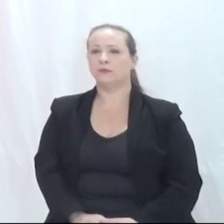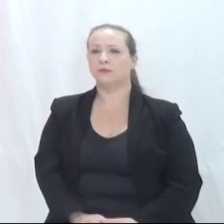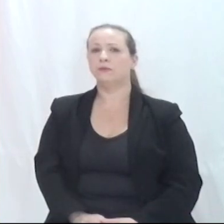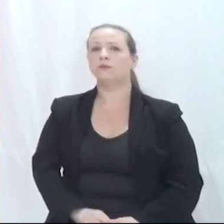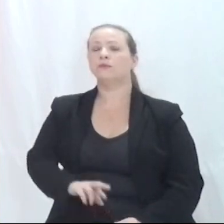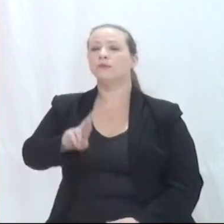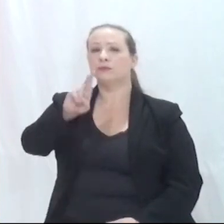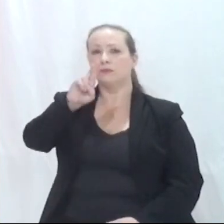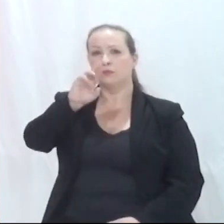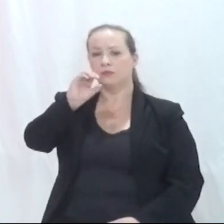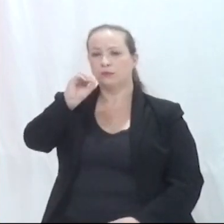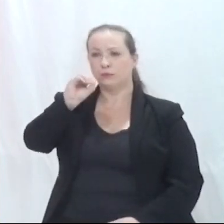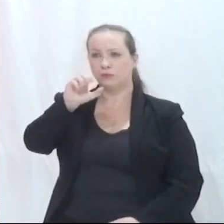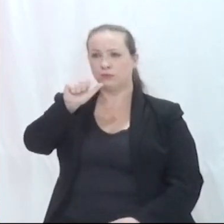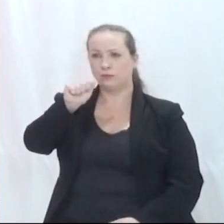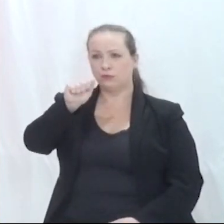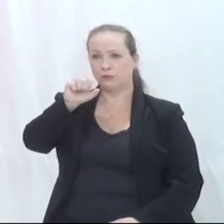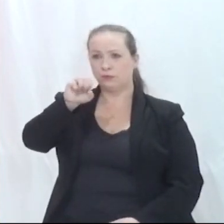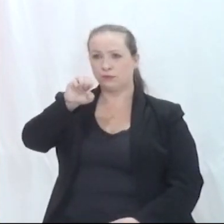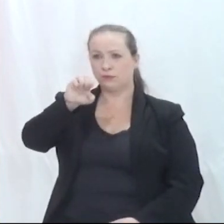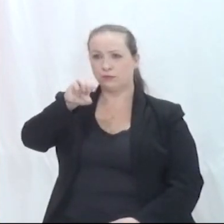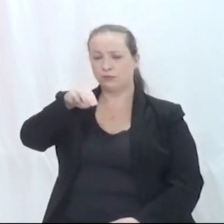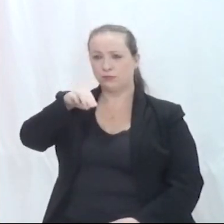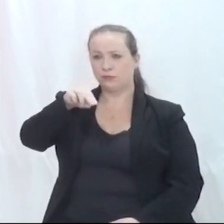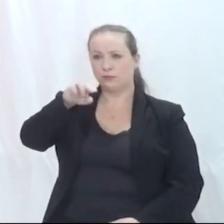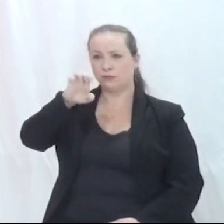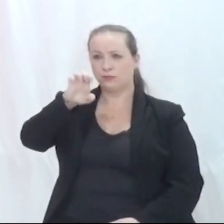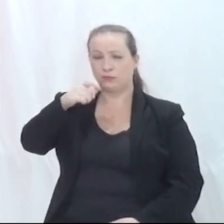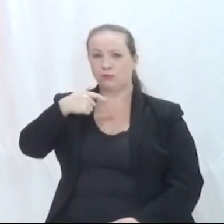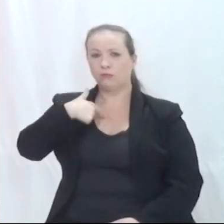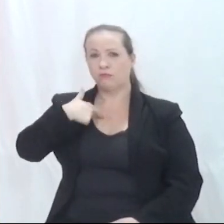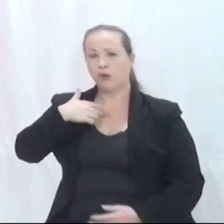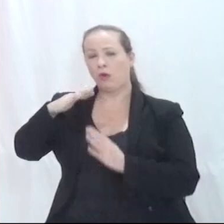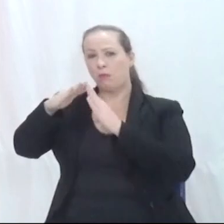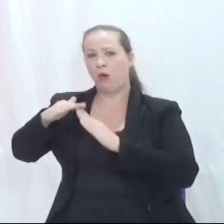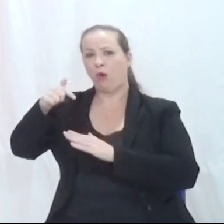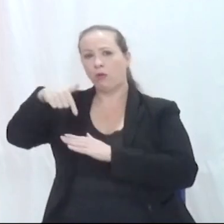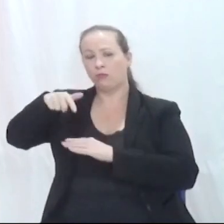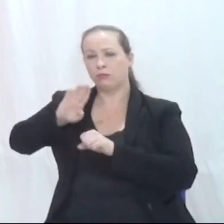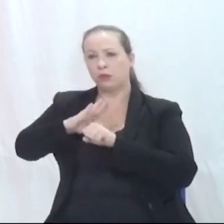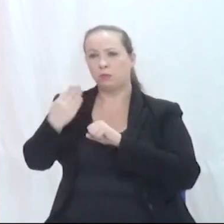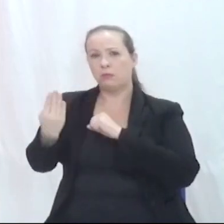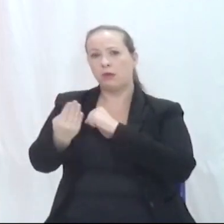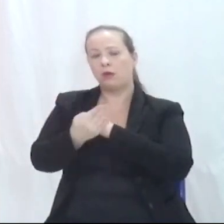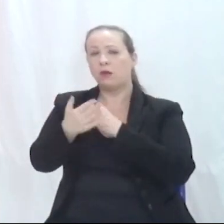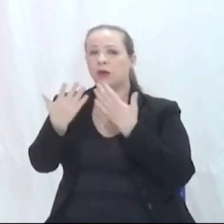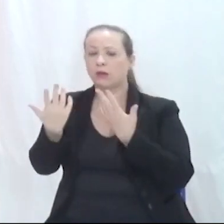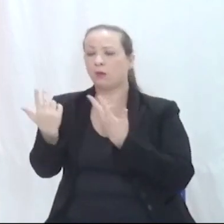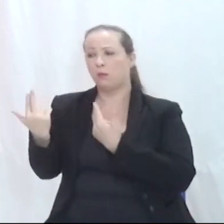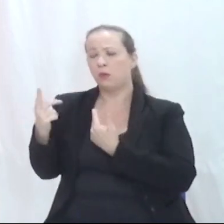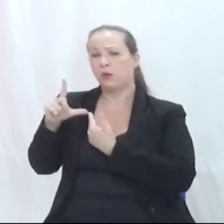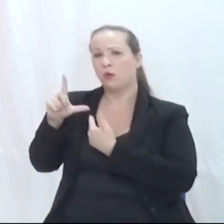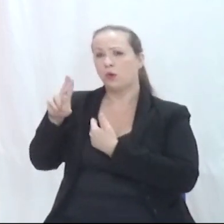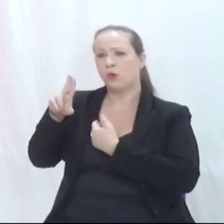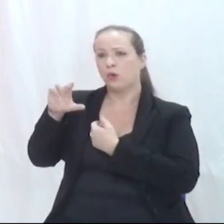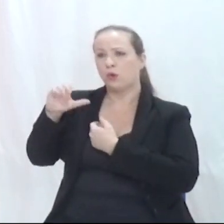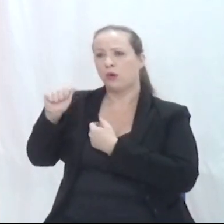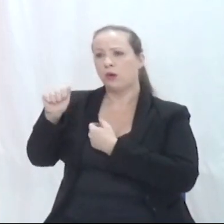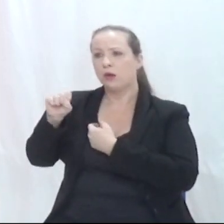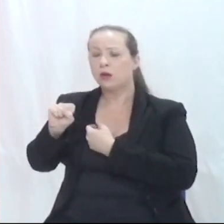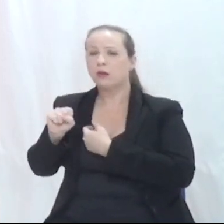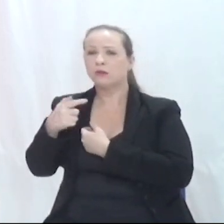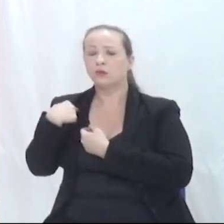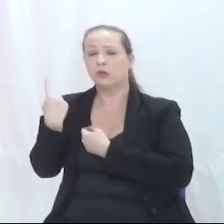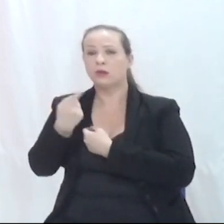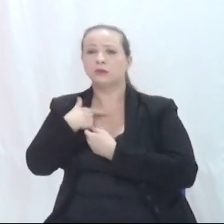Rosane Dominguine Macan. Sou dessa comunidade. Então, como o Lucas colocou, a gente só quer